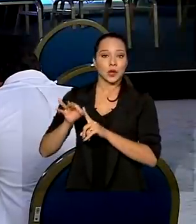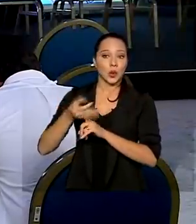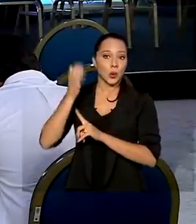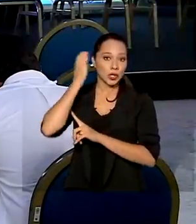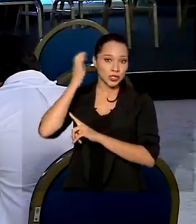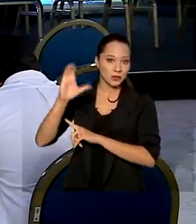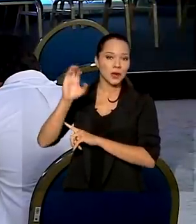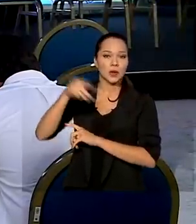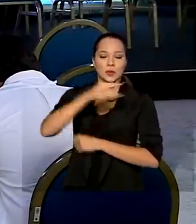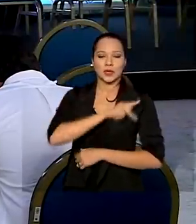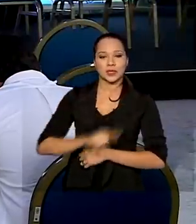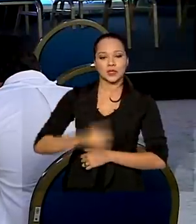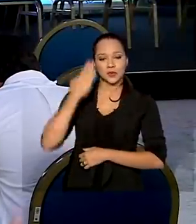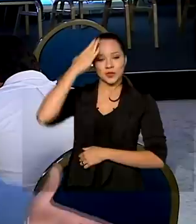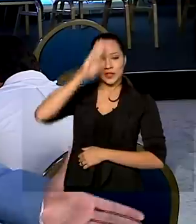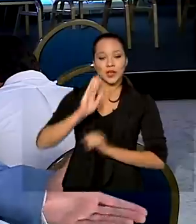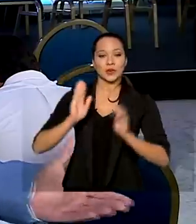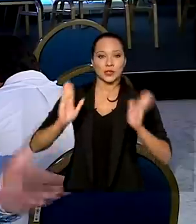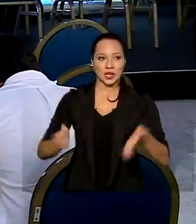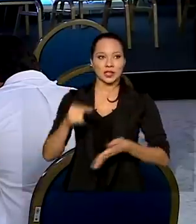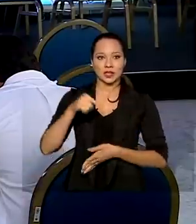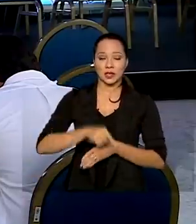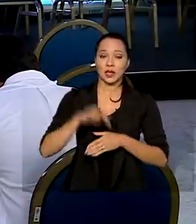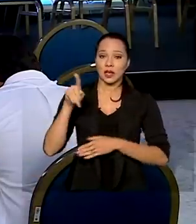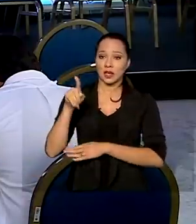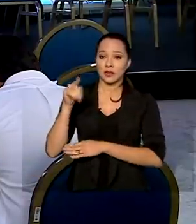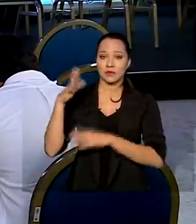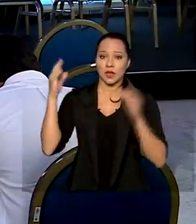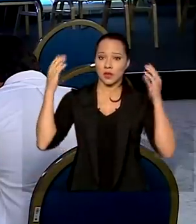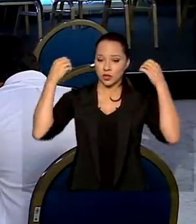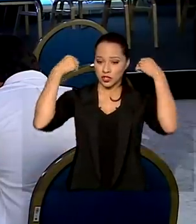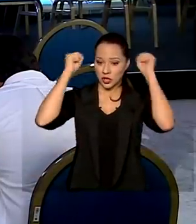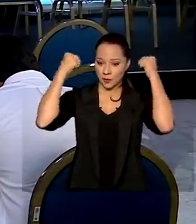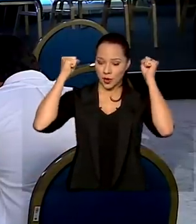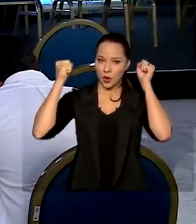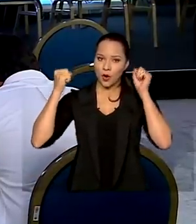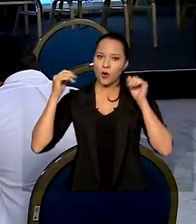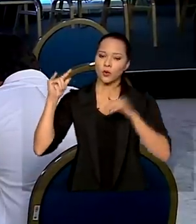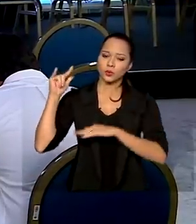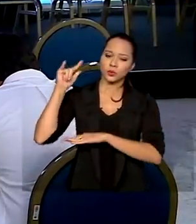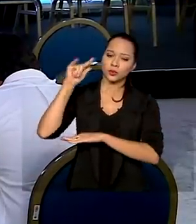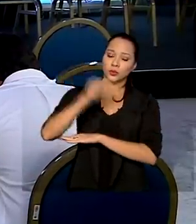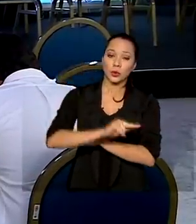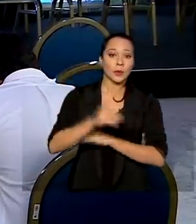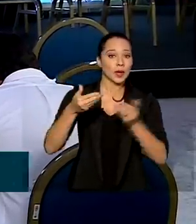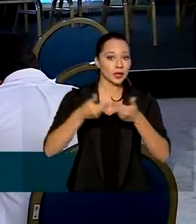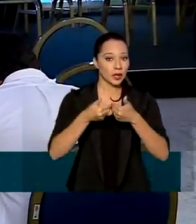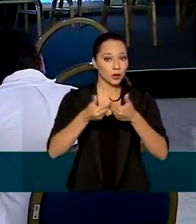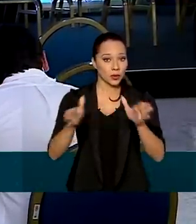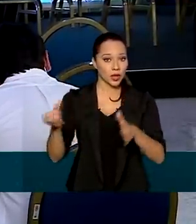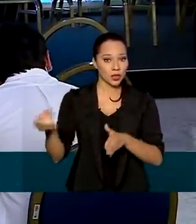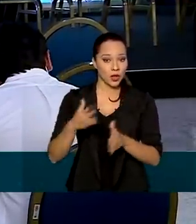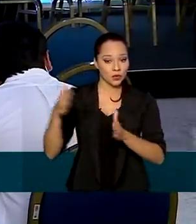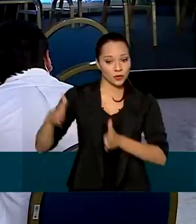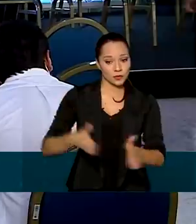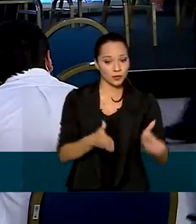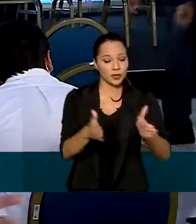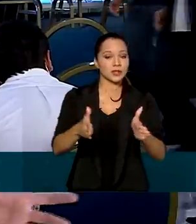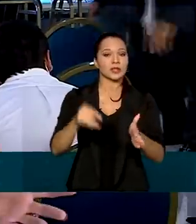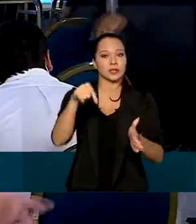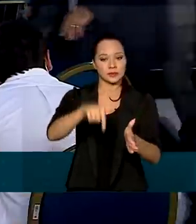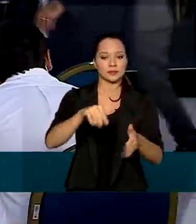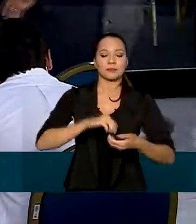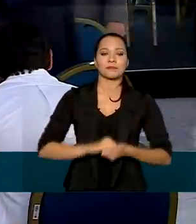Bolsonaro já está aqui em Foz do Iguaçu, ele veio de Chapecó para inaugurar a nova pista para pousos e decolagens aqui no aeroporto.